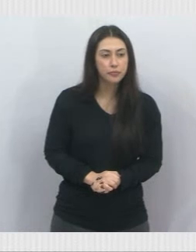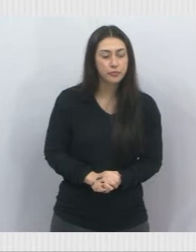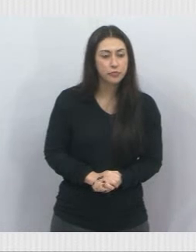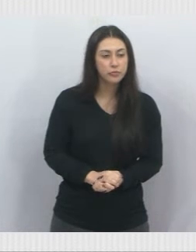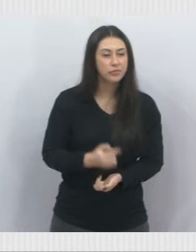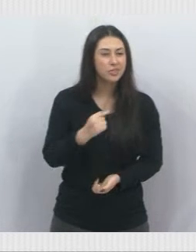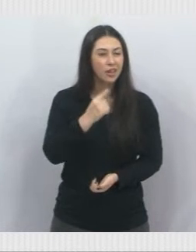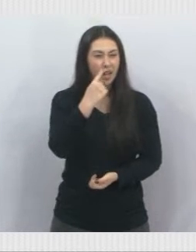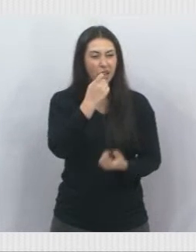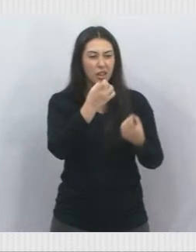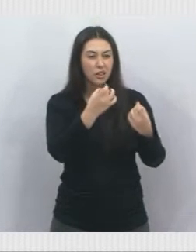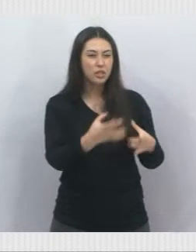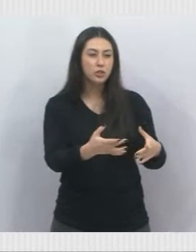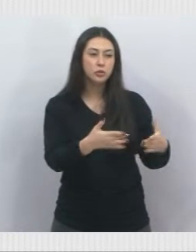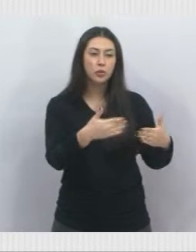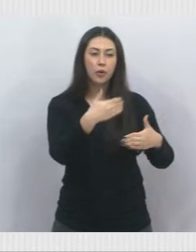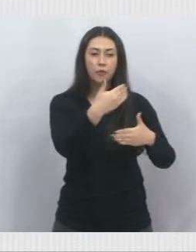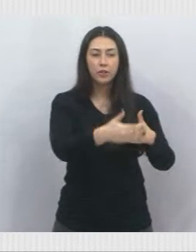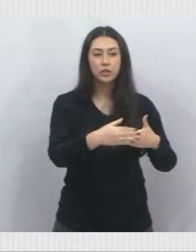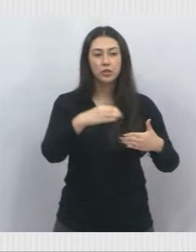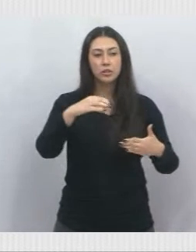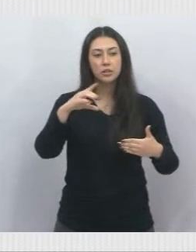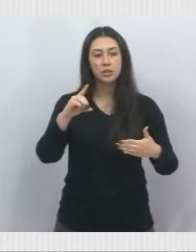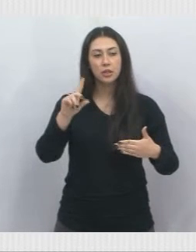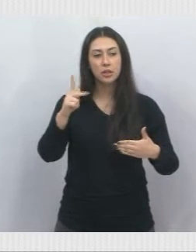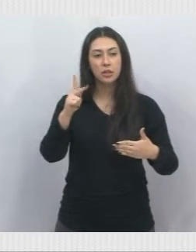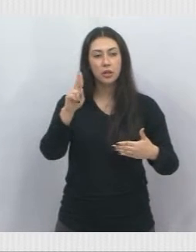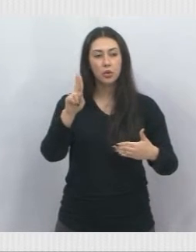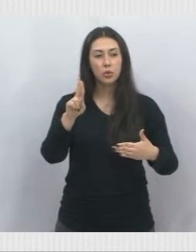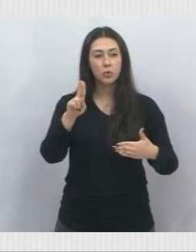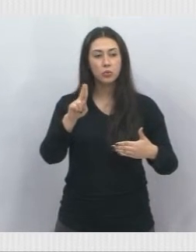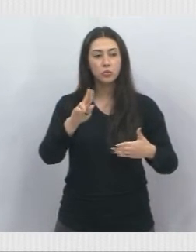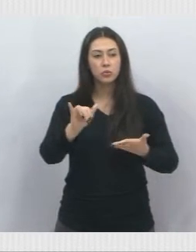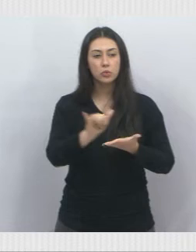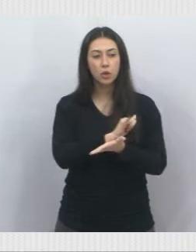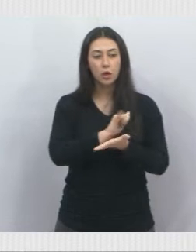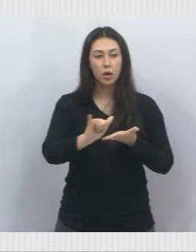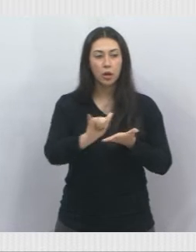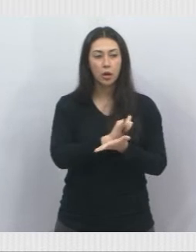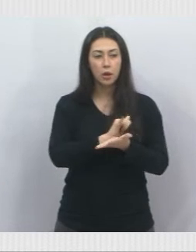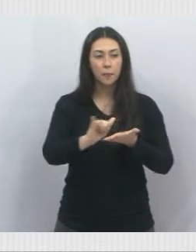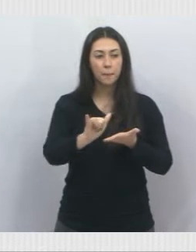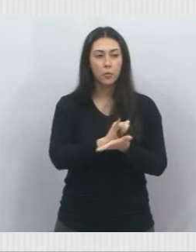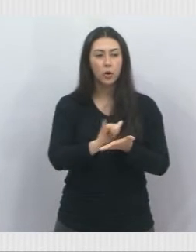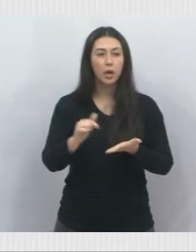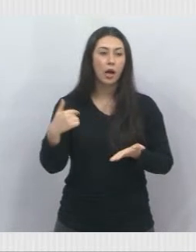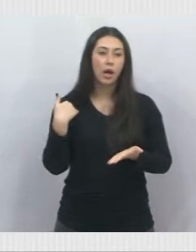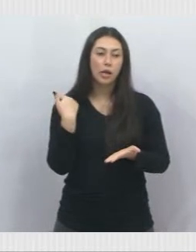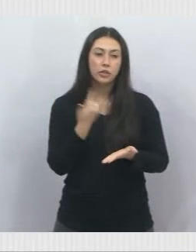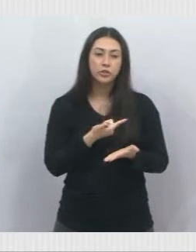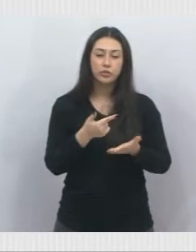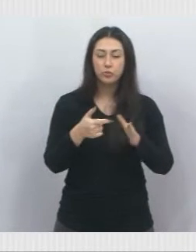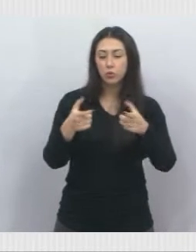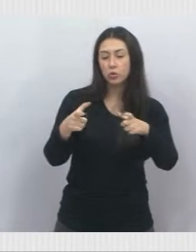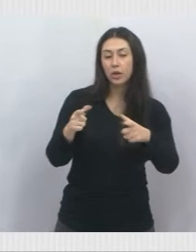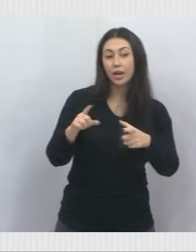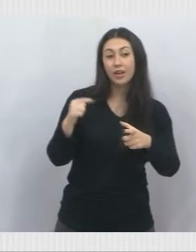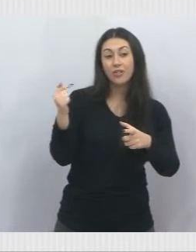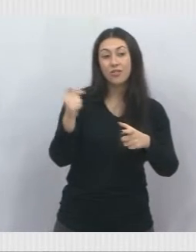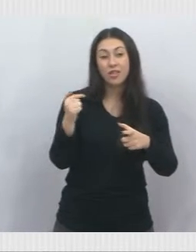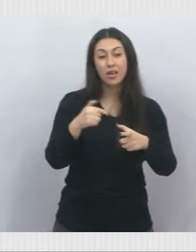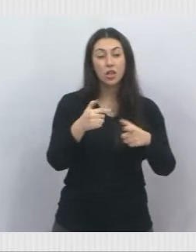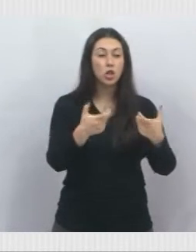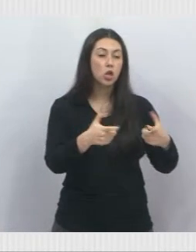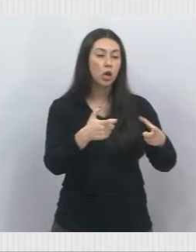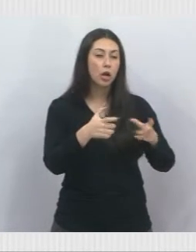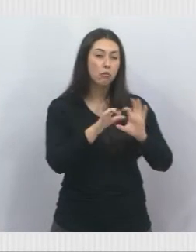Isso aí é um lixo que está jogando em frente ao CDHU do Campo Grande. A gente falou canteiro central, pediram para a gente consertar e falar área pública. Porque